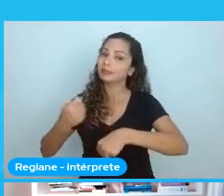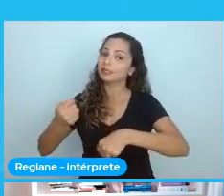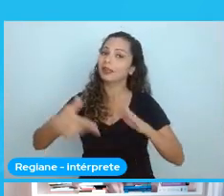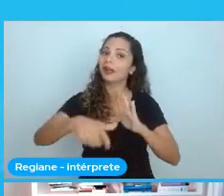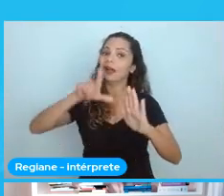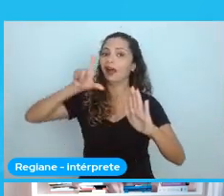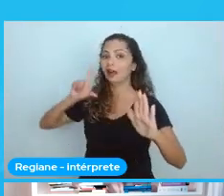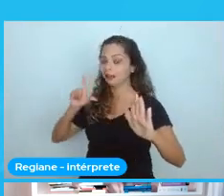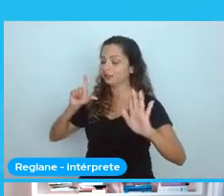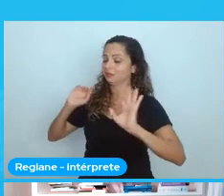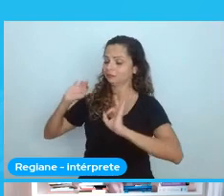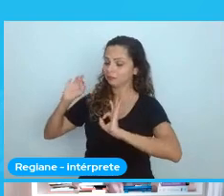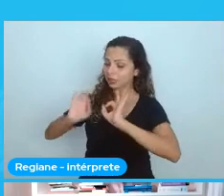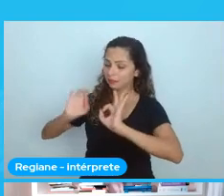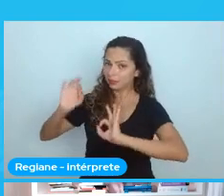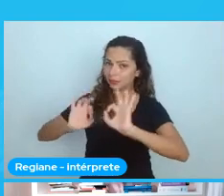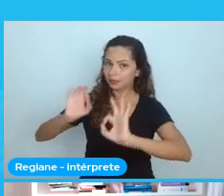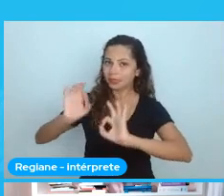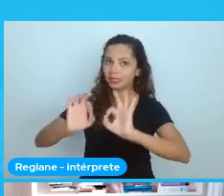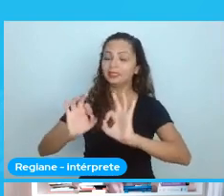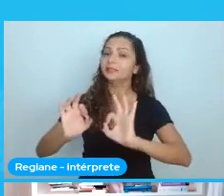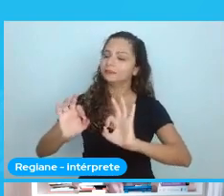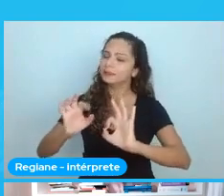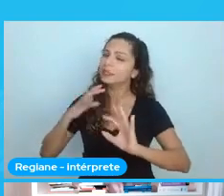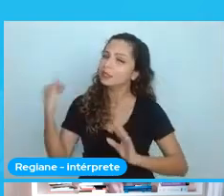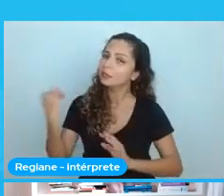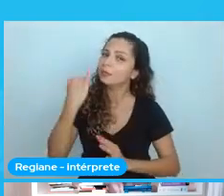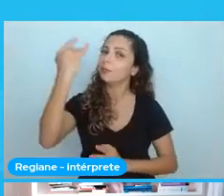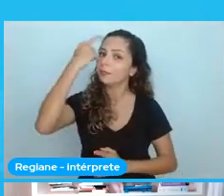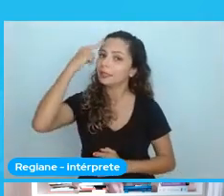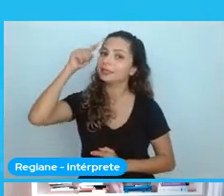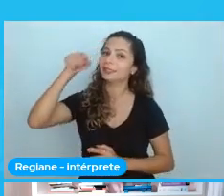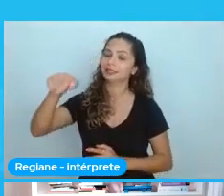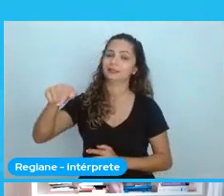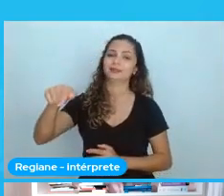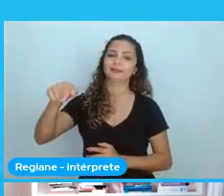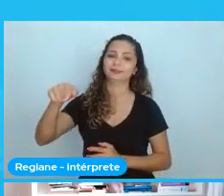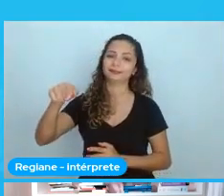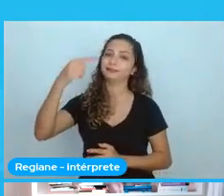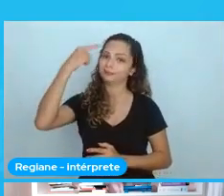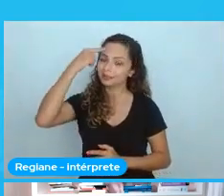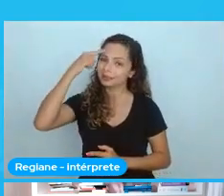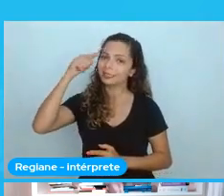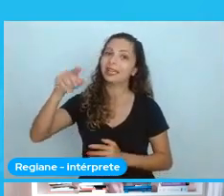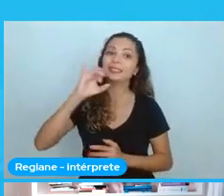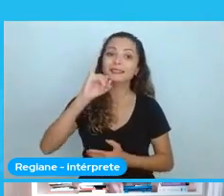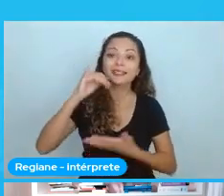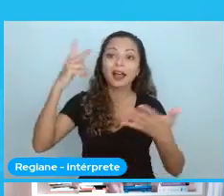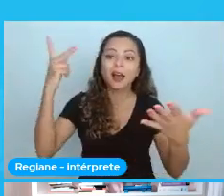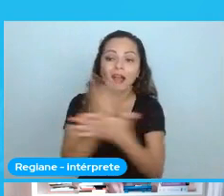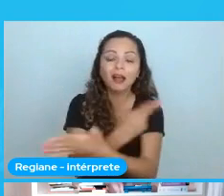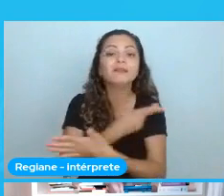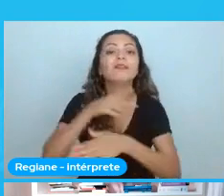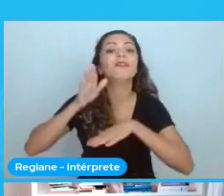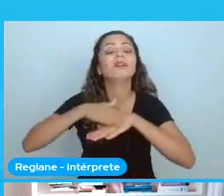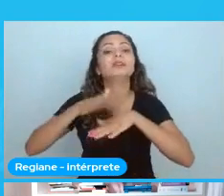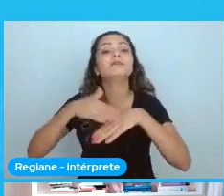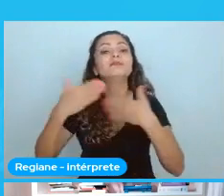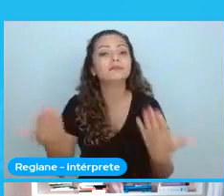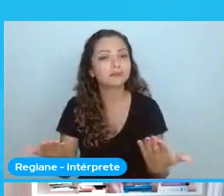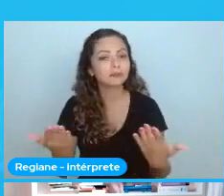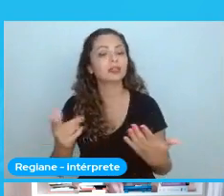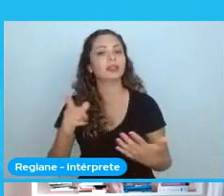eu acho que é muito importante vocês pensarem com carinho nisso. E aí eu tenho uma experiência que é muito boa. Por exemplo, lá na empresa, a gente tem um código de ética